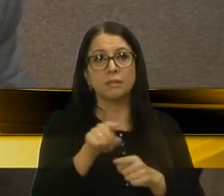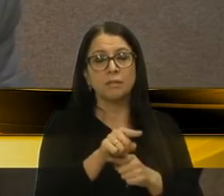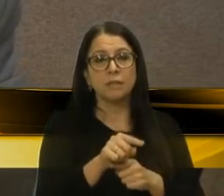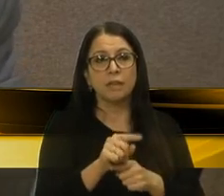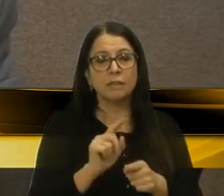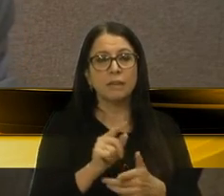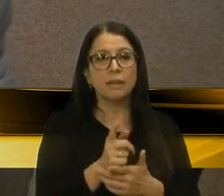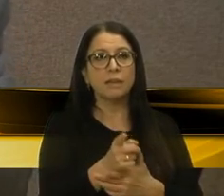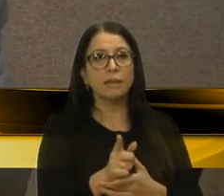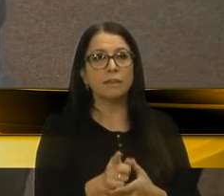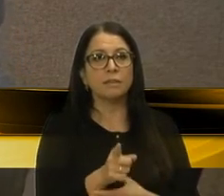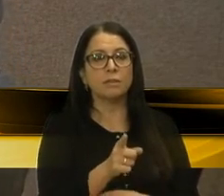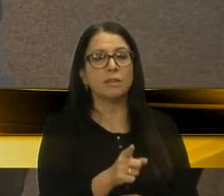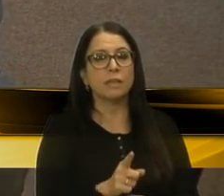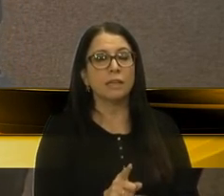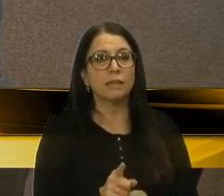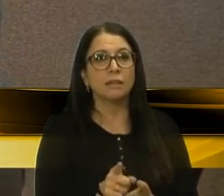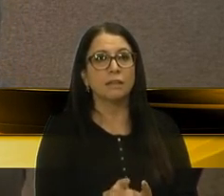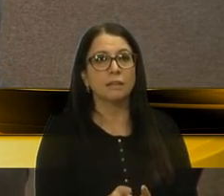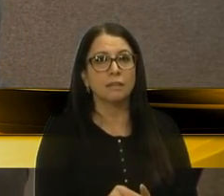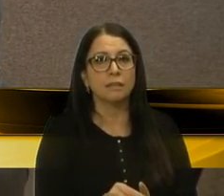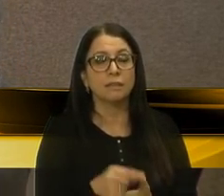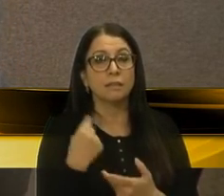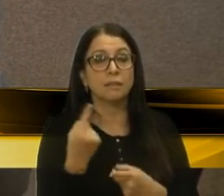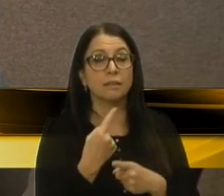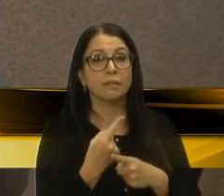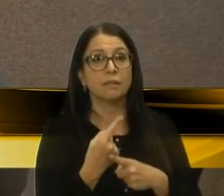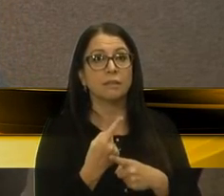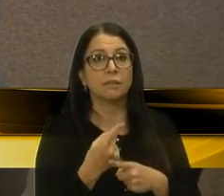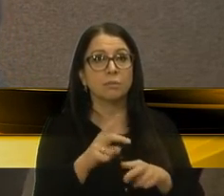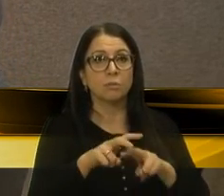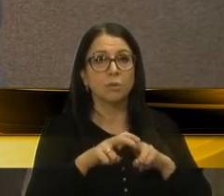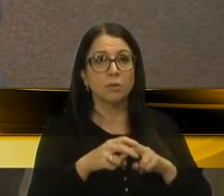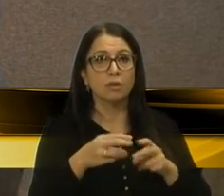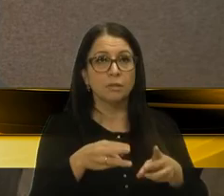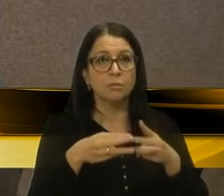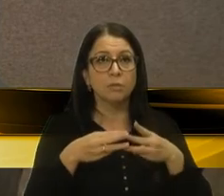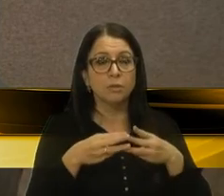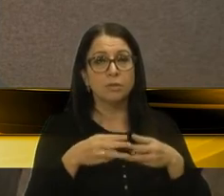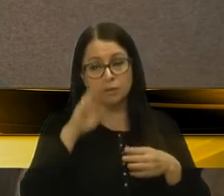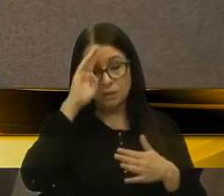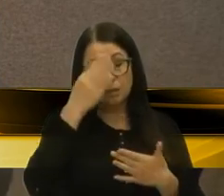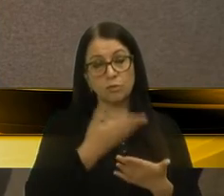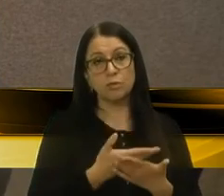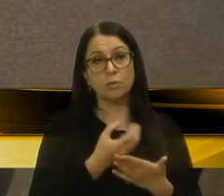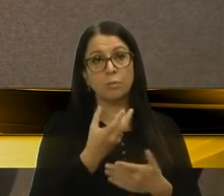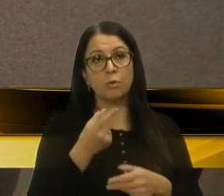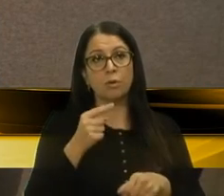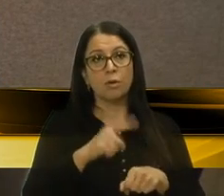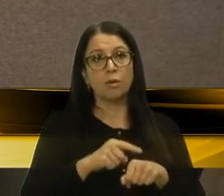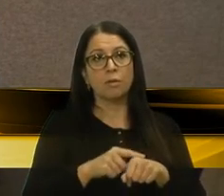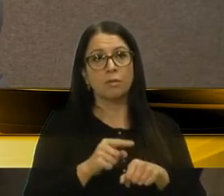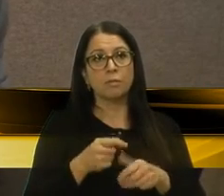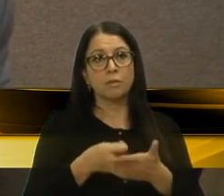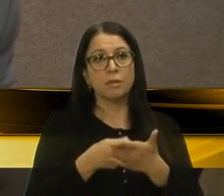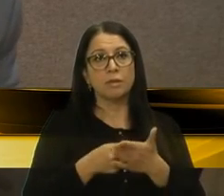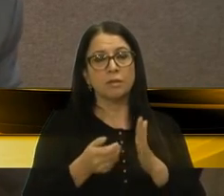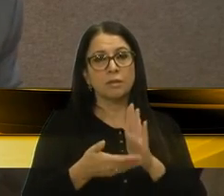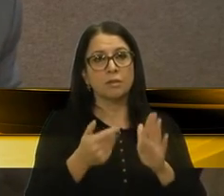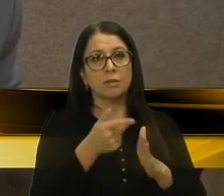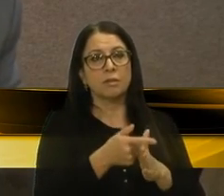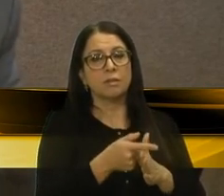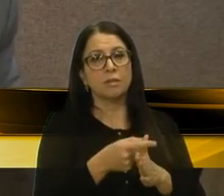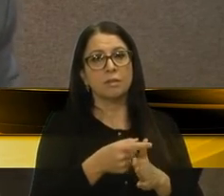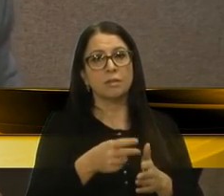cubo, sei lá, o que dá para classificar. Então, por isso essa moção e acredito que em boa hora para tentar corrigir essa distorção.